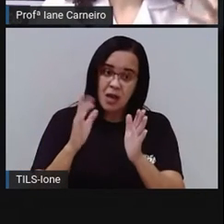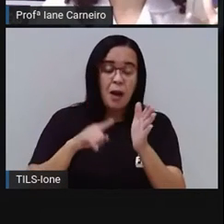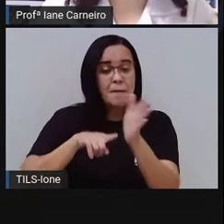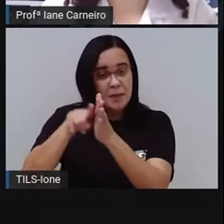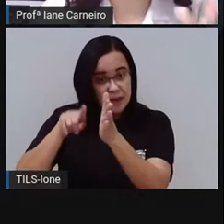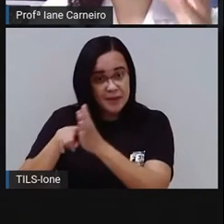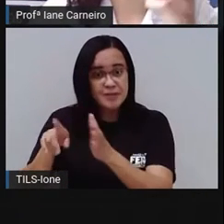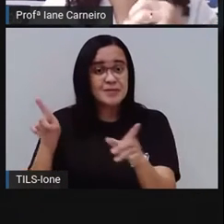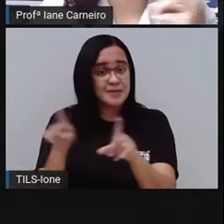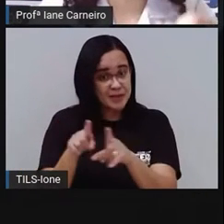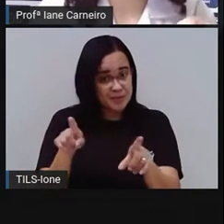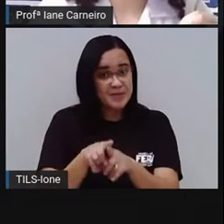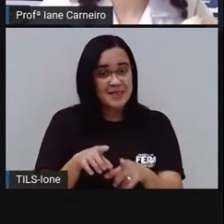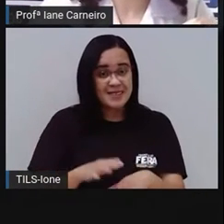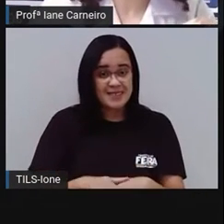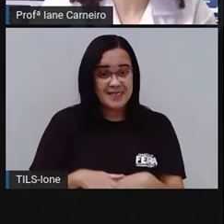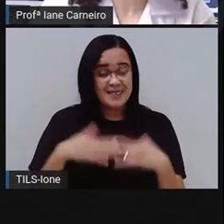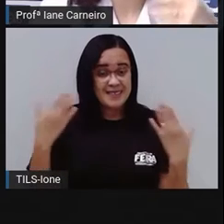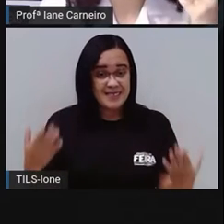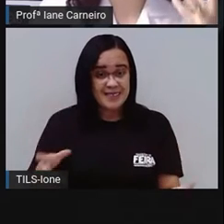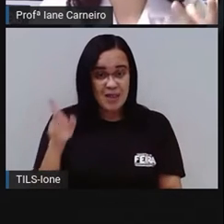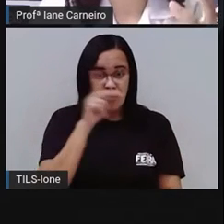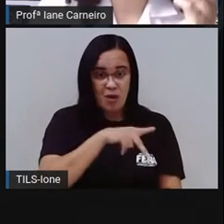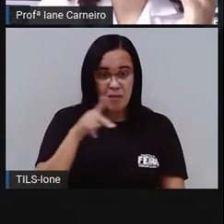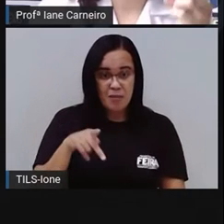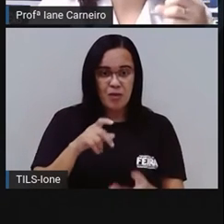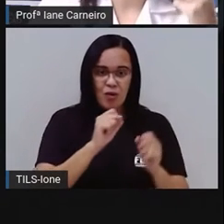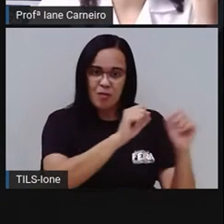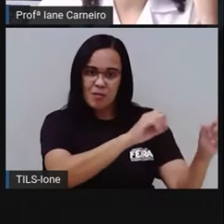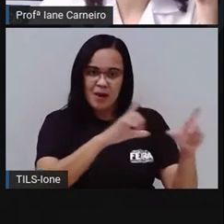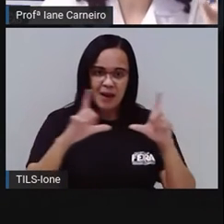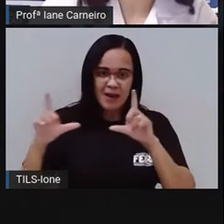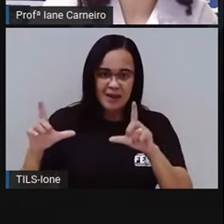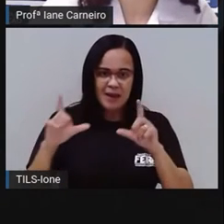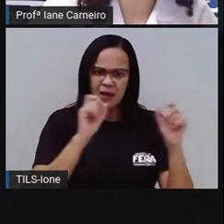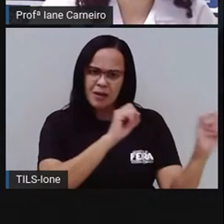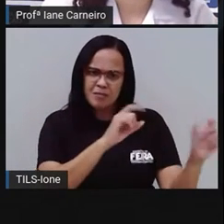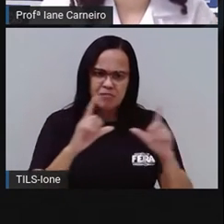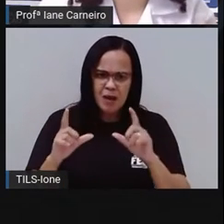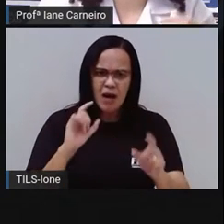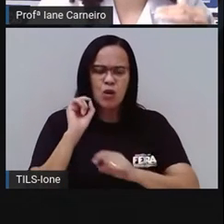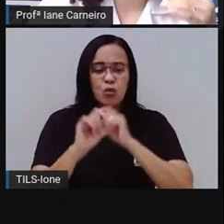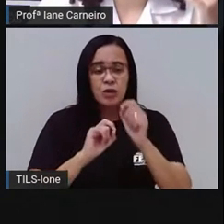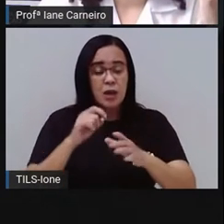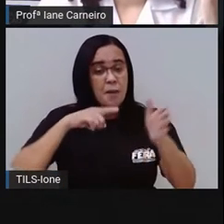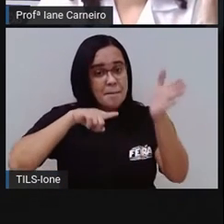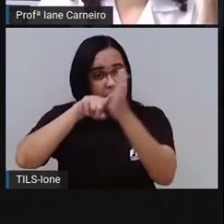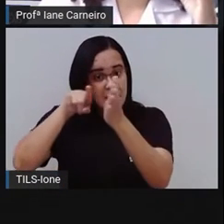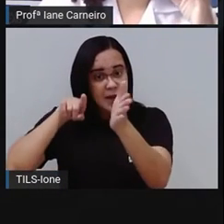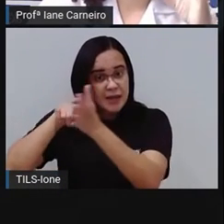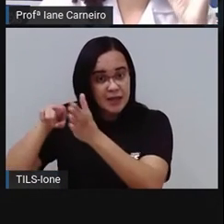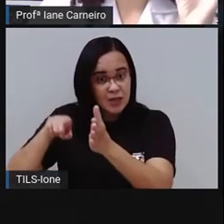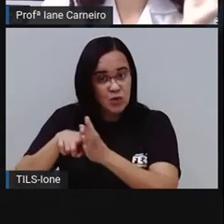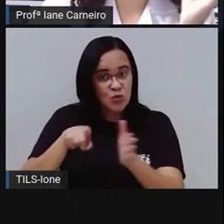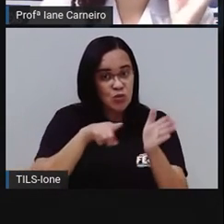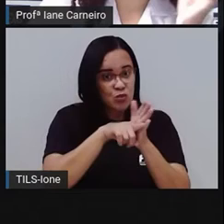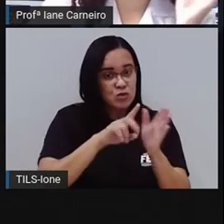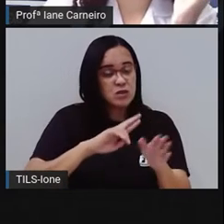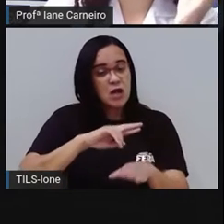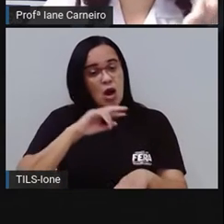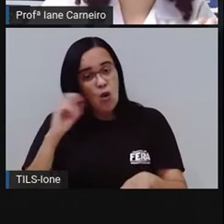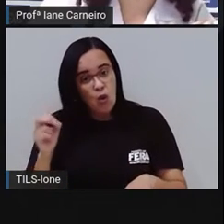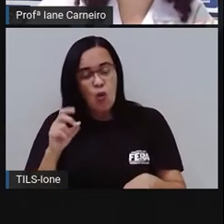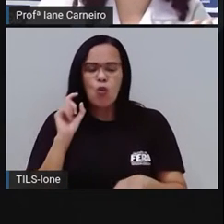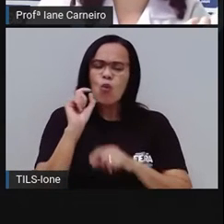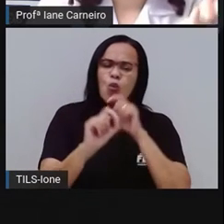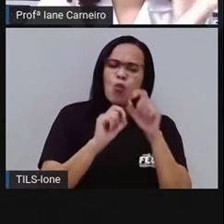E aí, como a Pró coloca aqui no slide, né? São perguntas em formato de charadas, né? Porque tem umas brincadeiras, né?